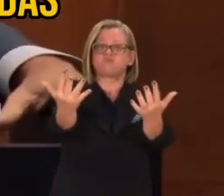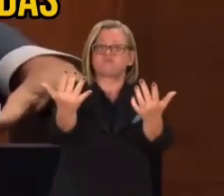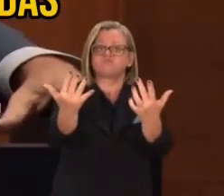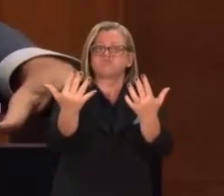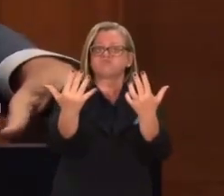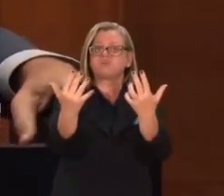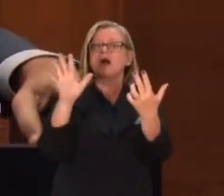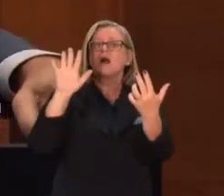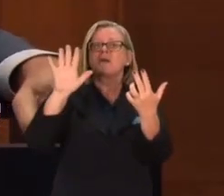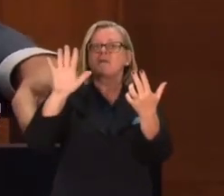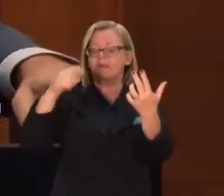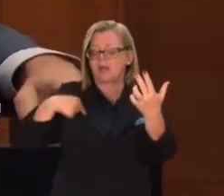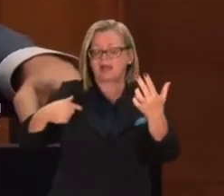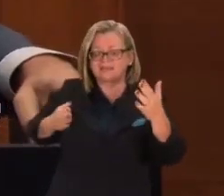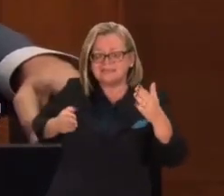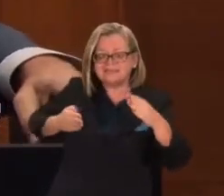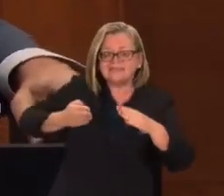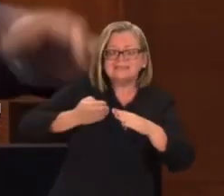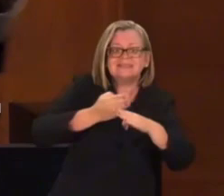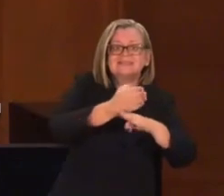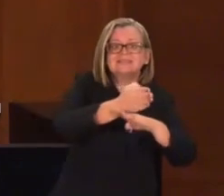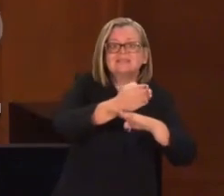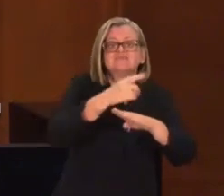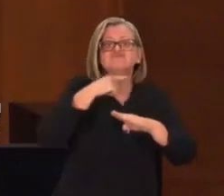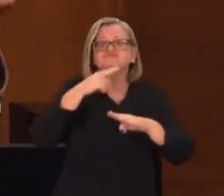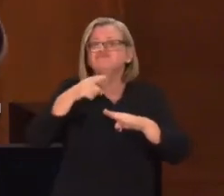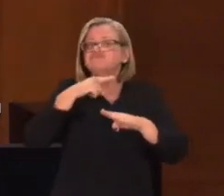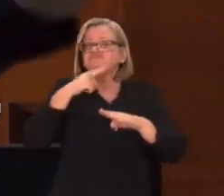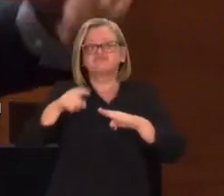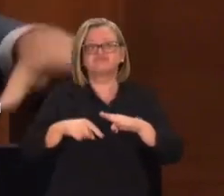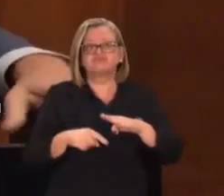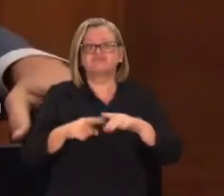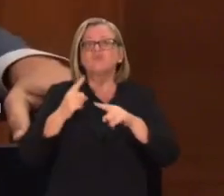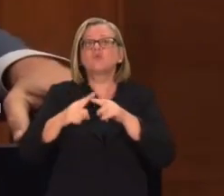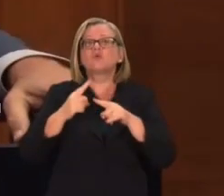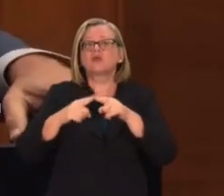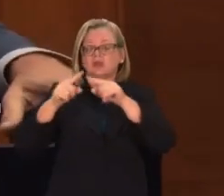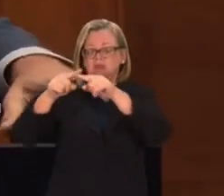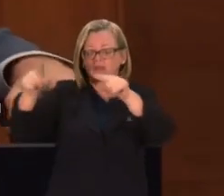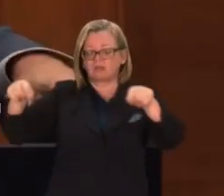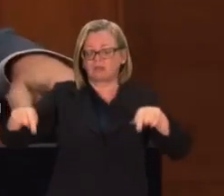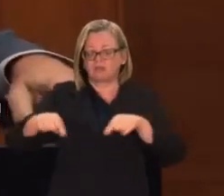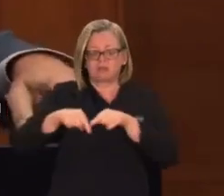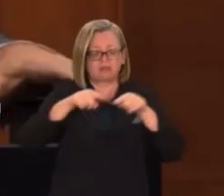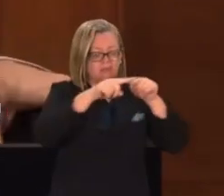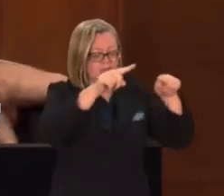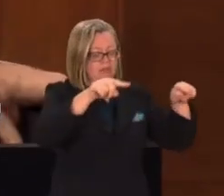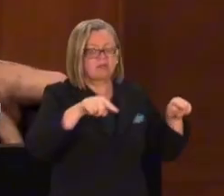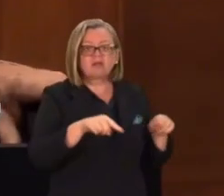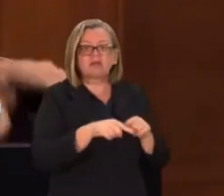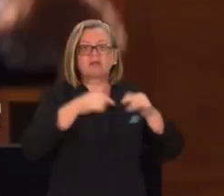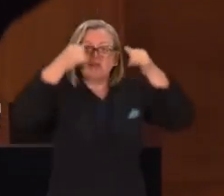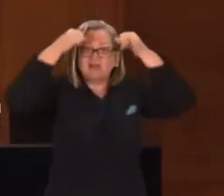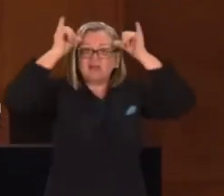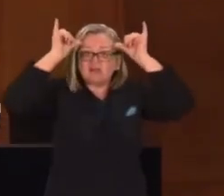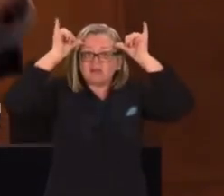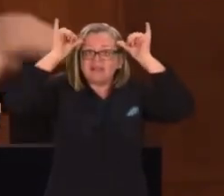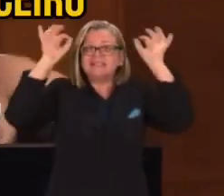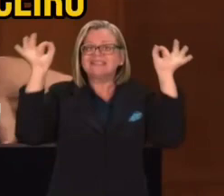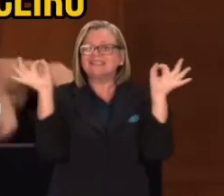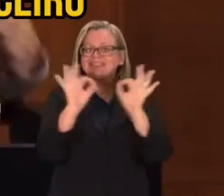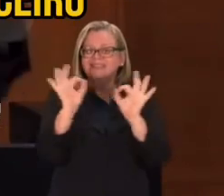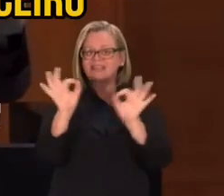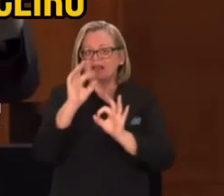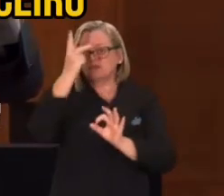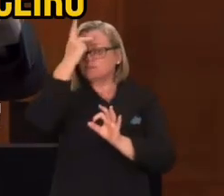abandonadas. Sem ninguém dentro. Sem bois. Sem gente. Sem nada. E aí, como que vem? O fogo vindo. E avião jogando água.